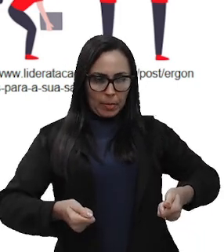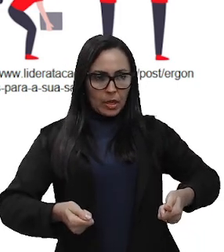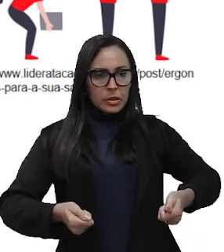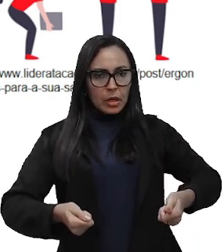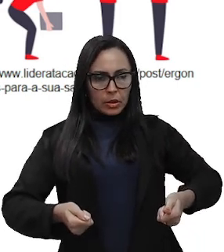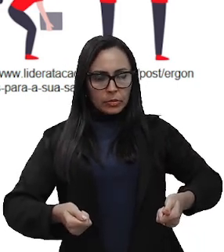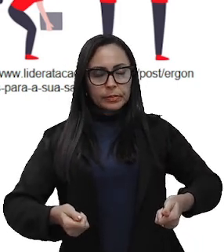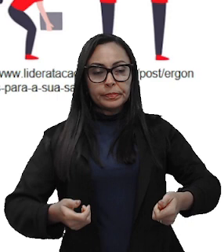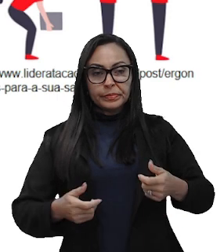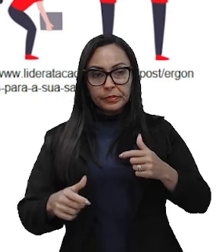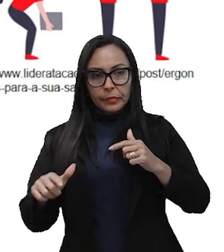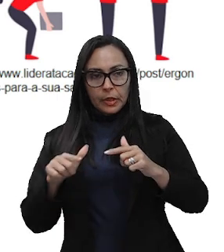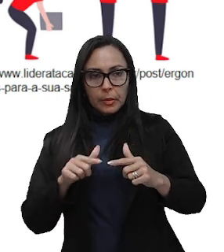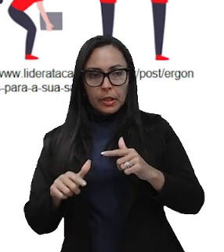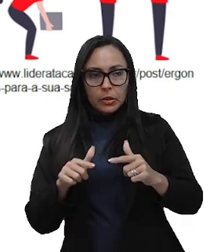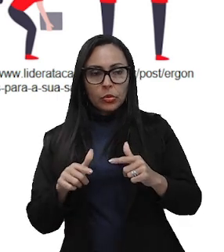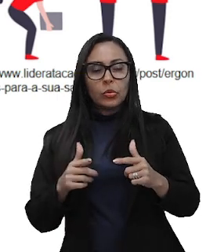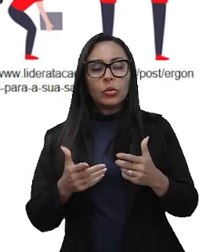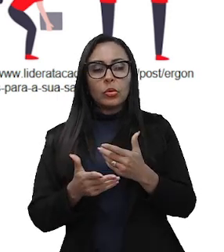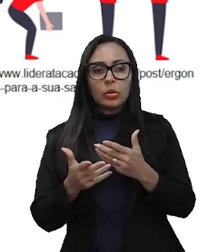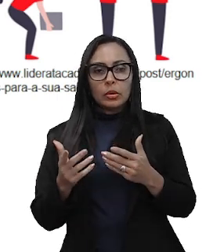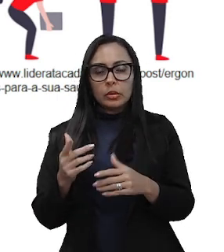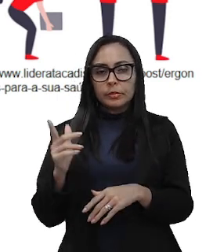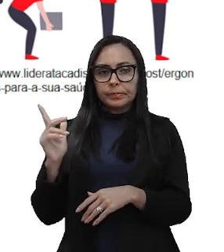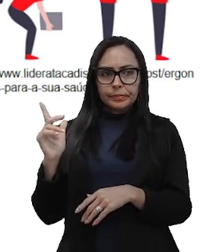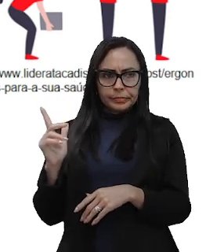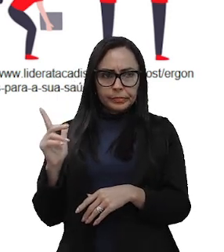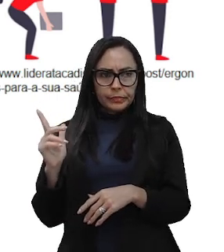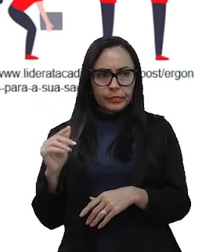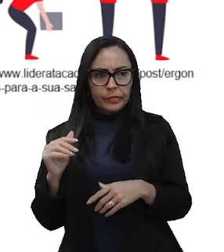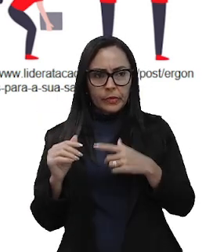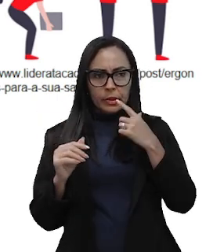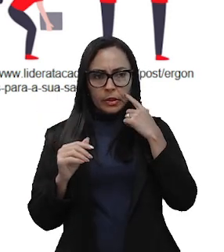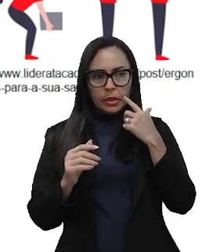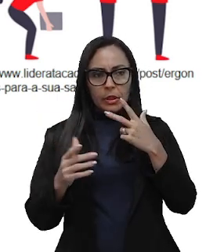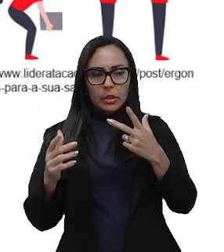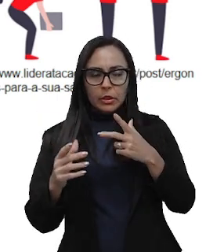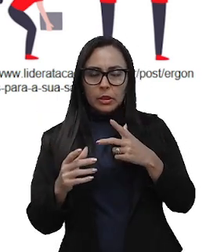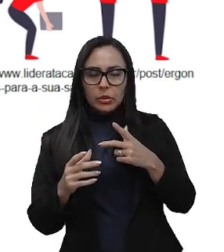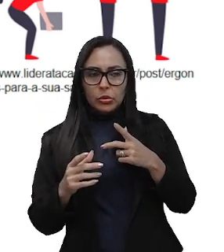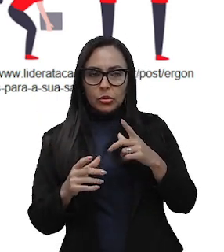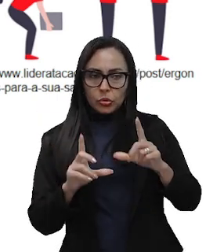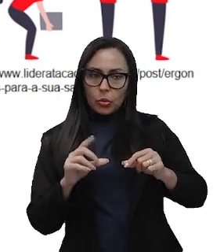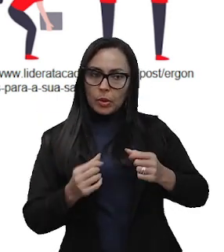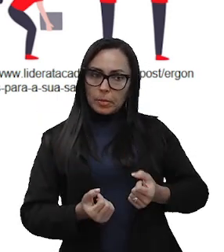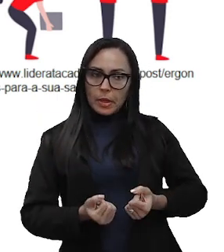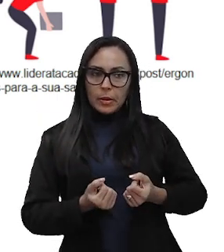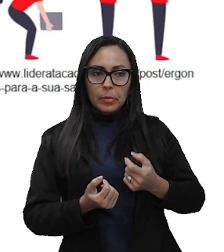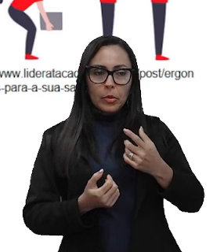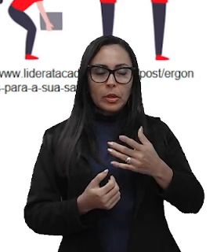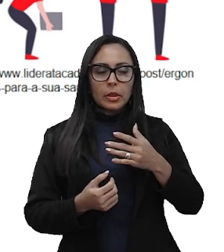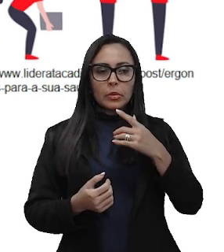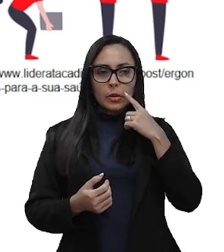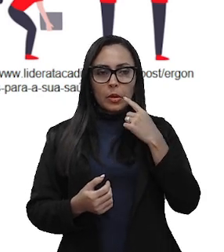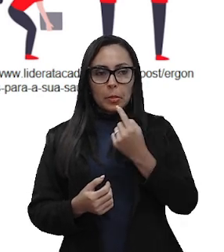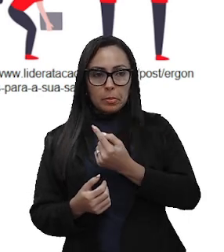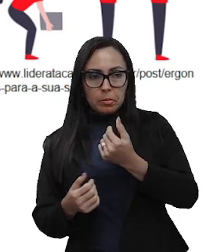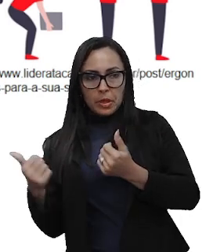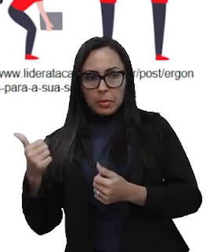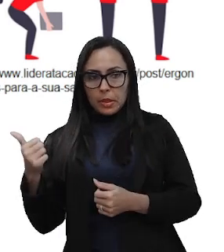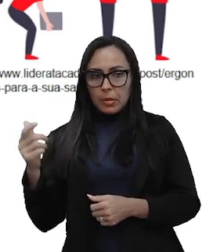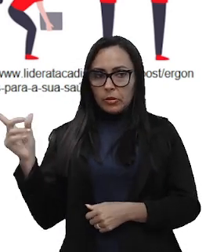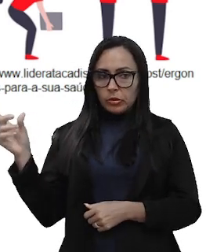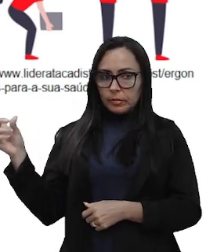esse trabalhador, ele está optando por carregar. Então, por exemplo, na primeira imagem,